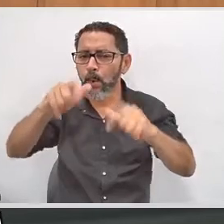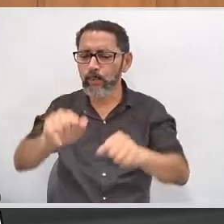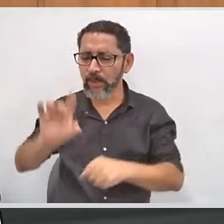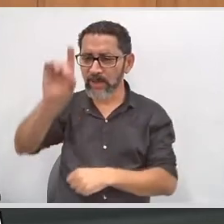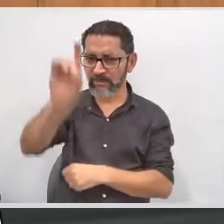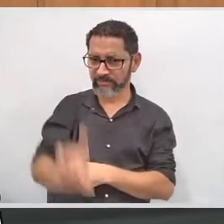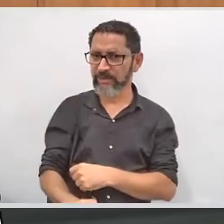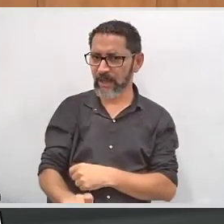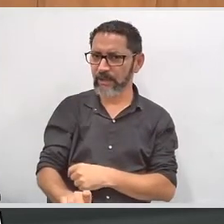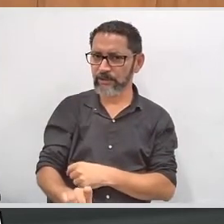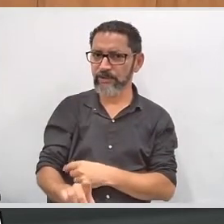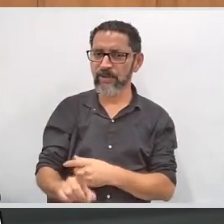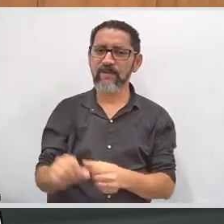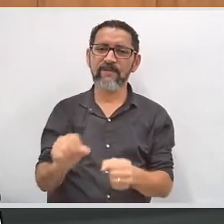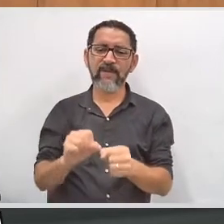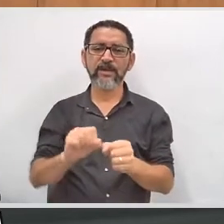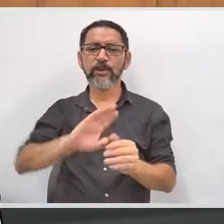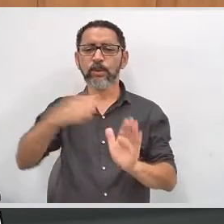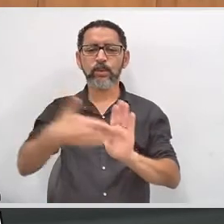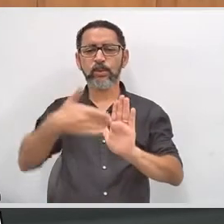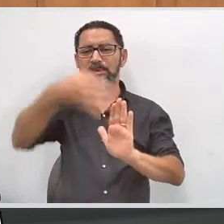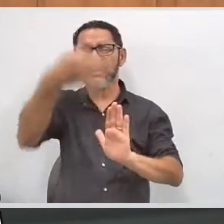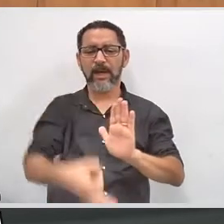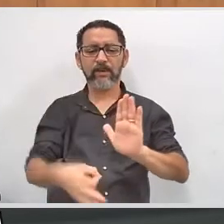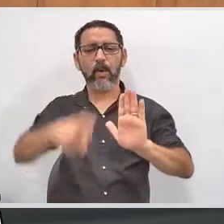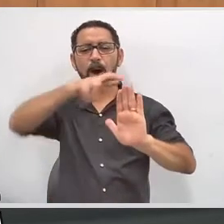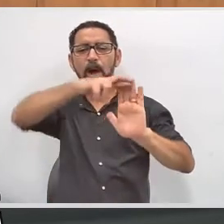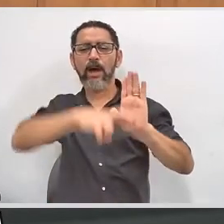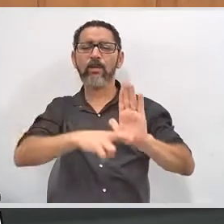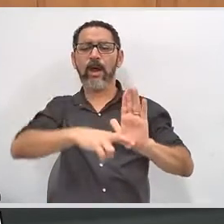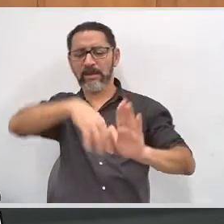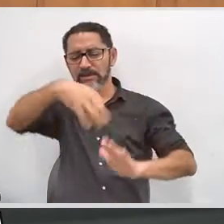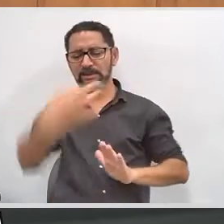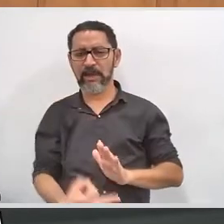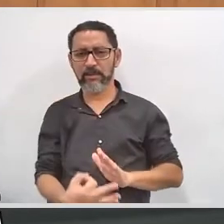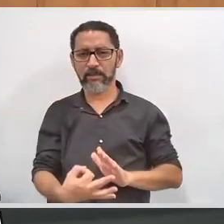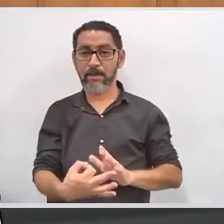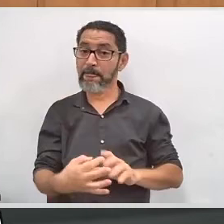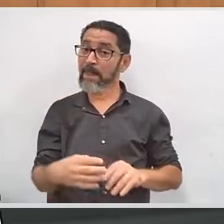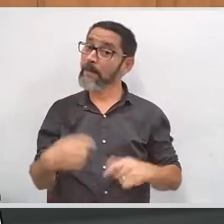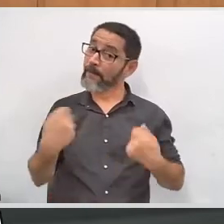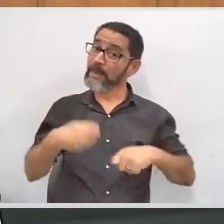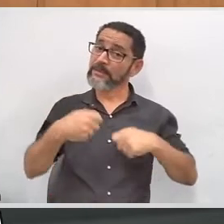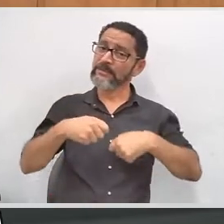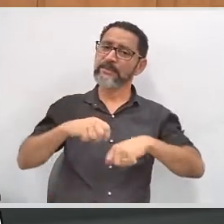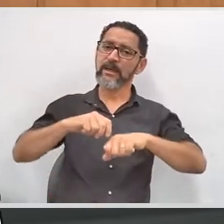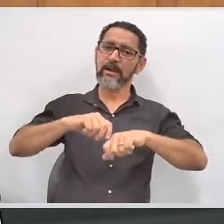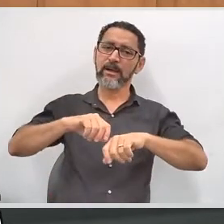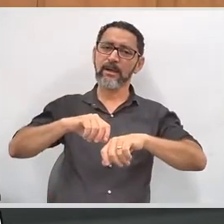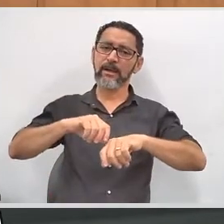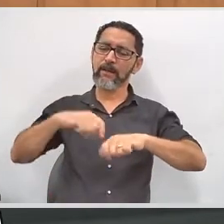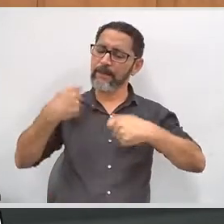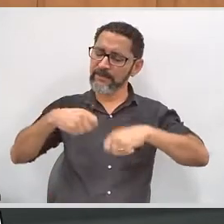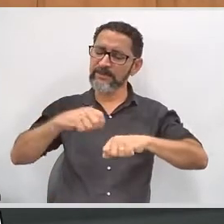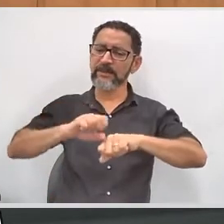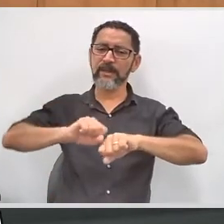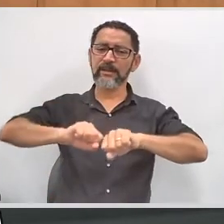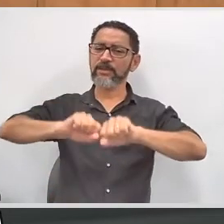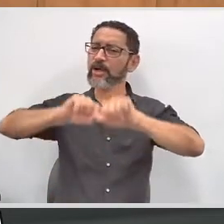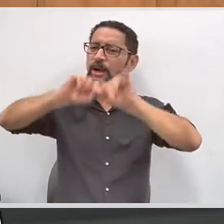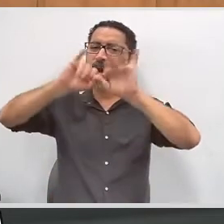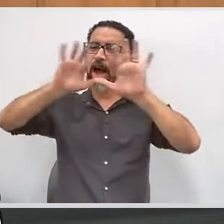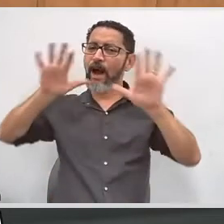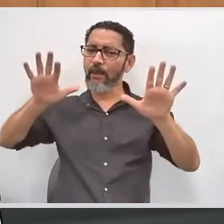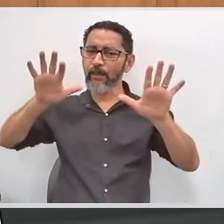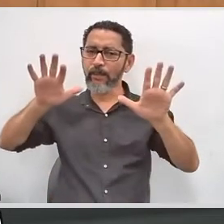essa situação, para que viabilizar o voto no dia da eleição. friso que essa regularização, ou